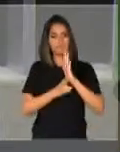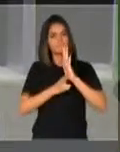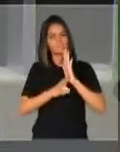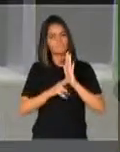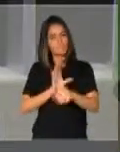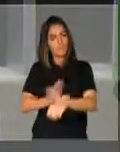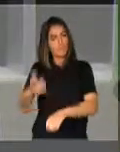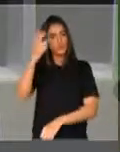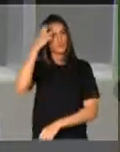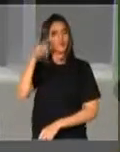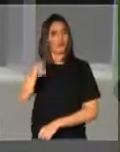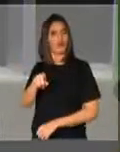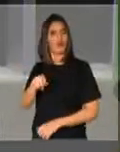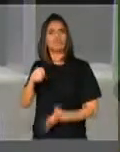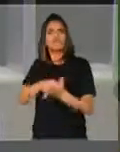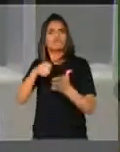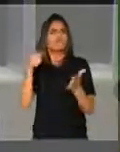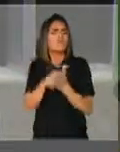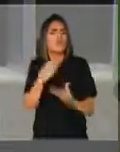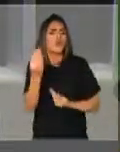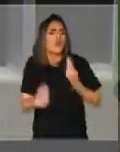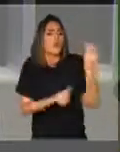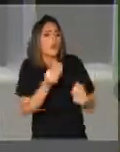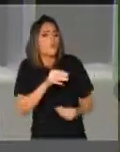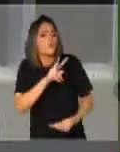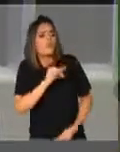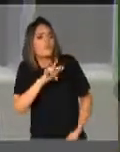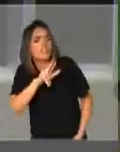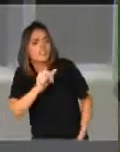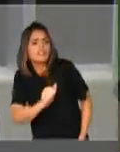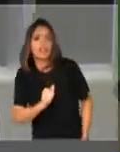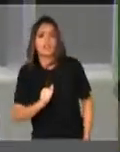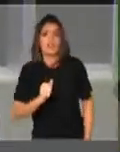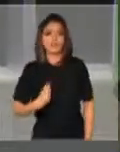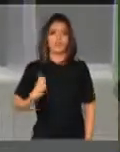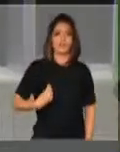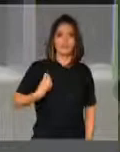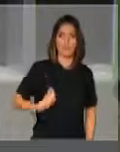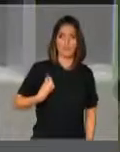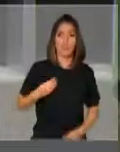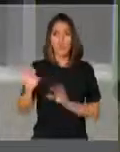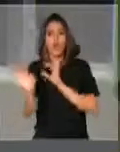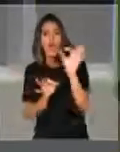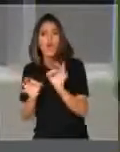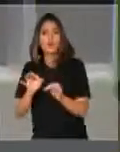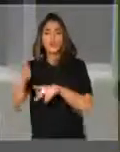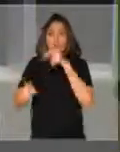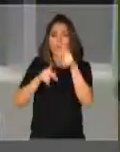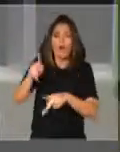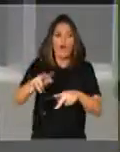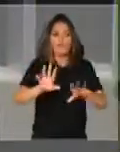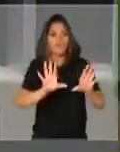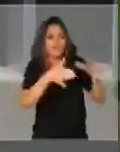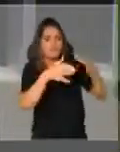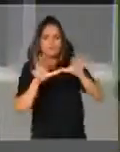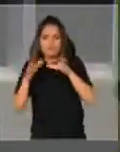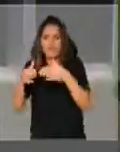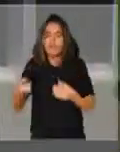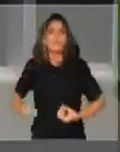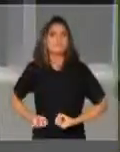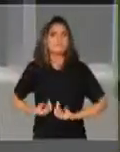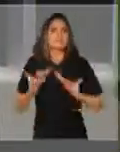cultural, exige que as formas de vida e de organização do povo, nas suas muitas formas de